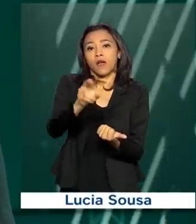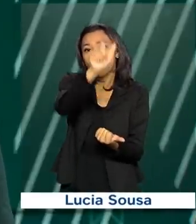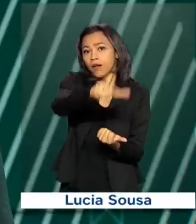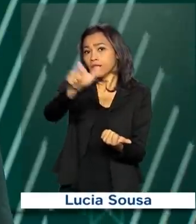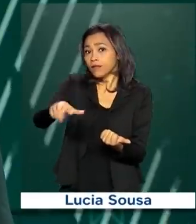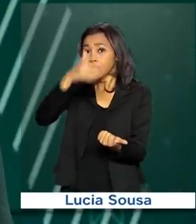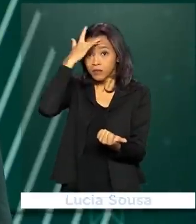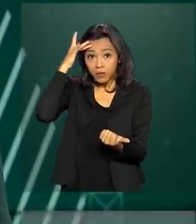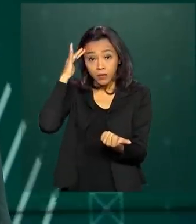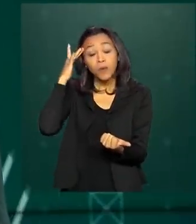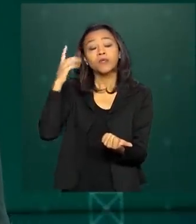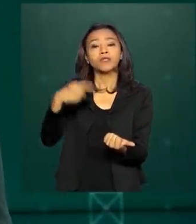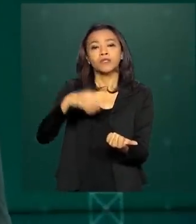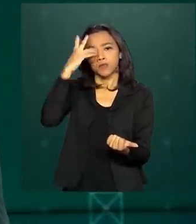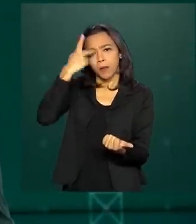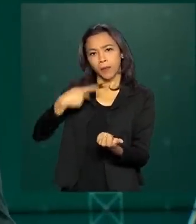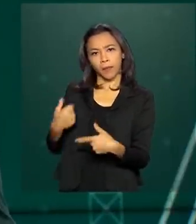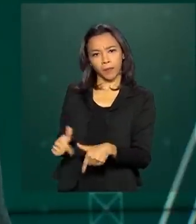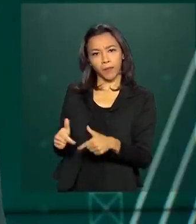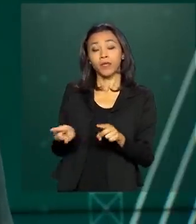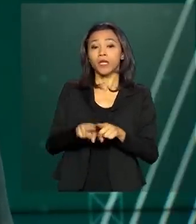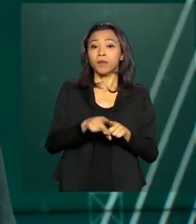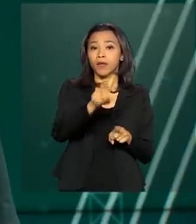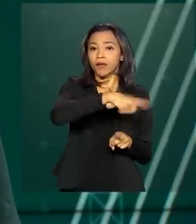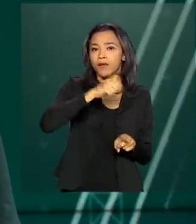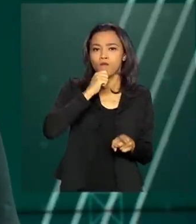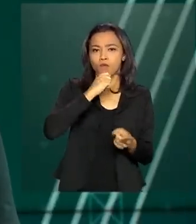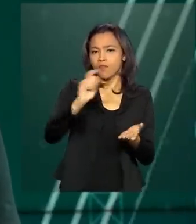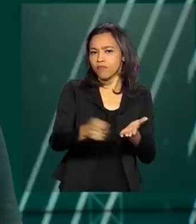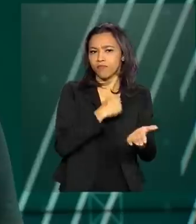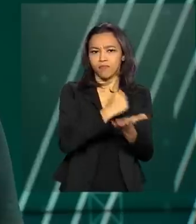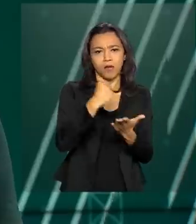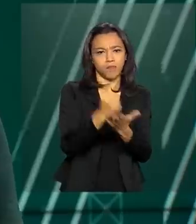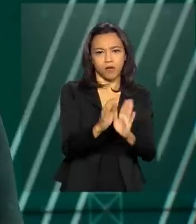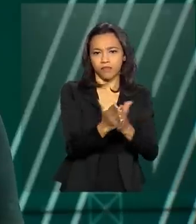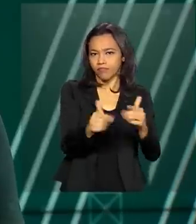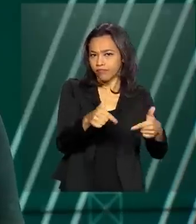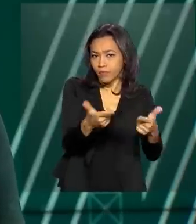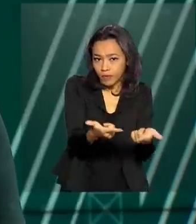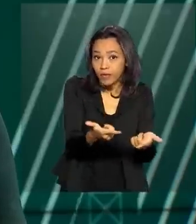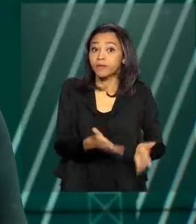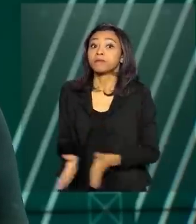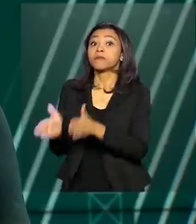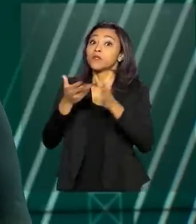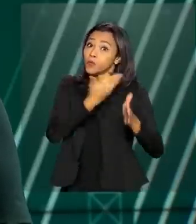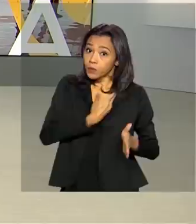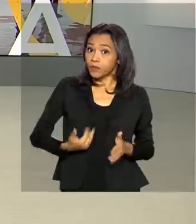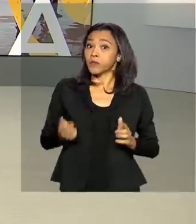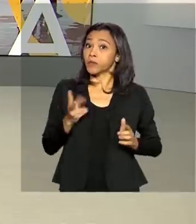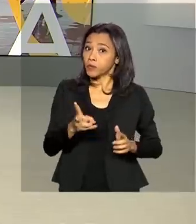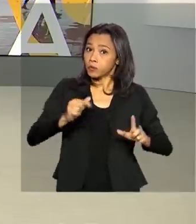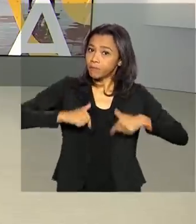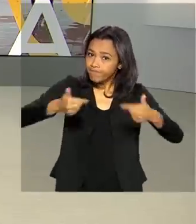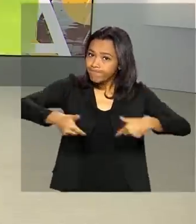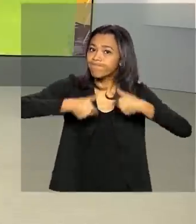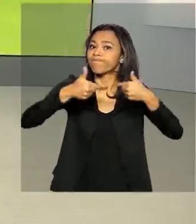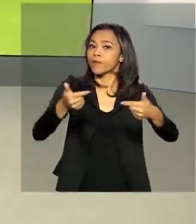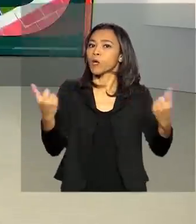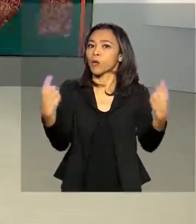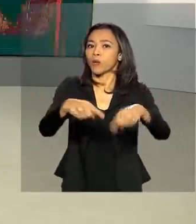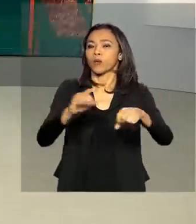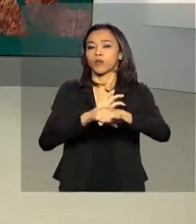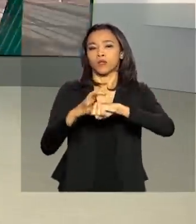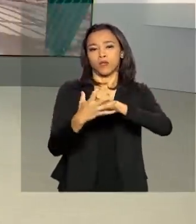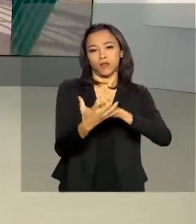informais. E o governo segue trabalhando em várias frentes para enfrentar o novo coronavírus. Vamos agora ao